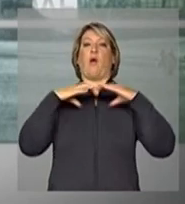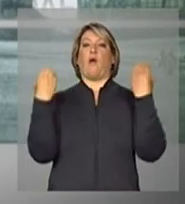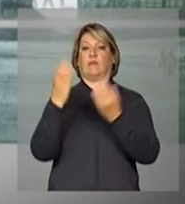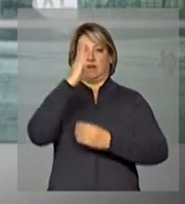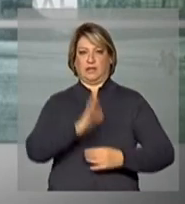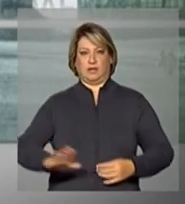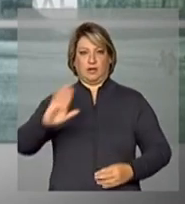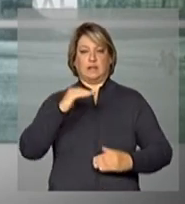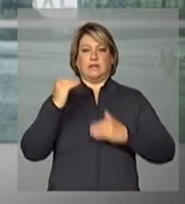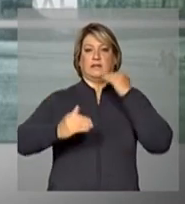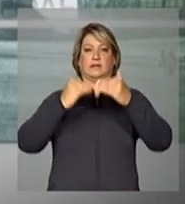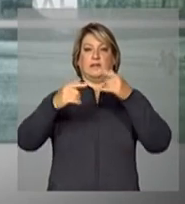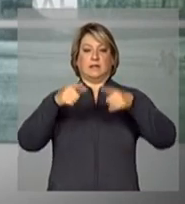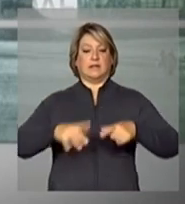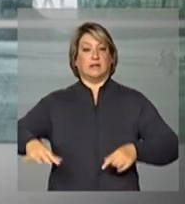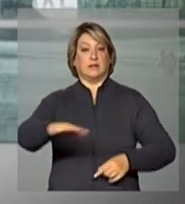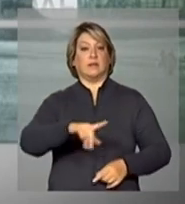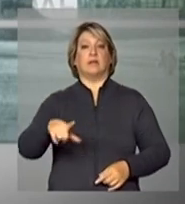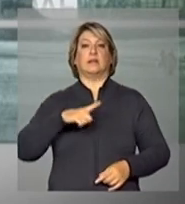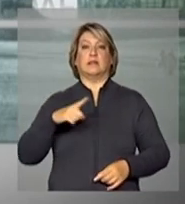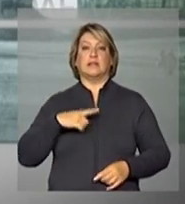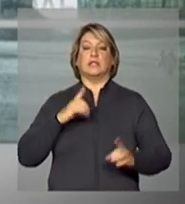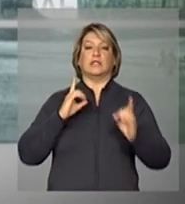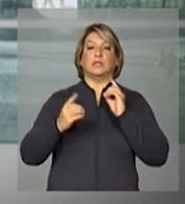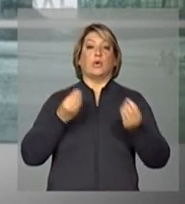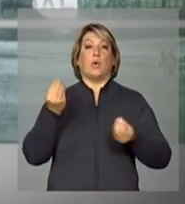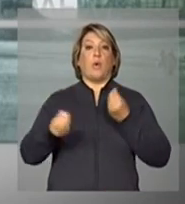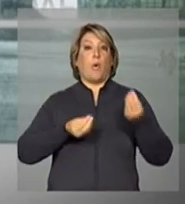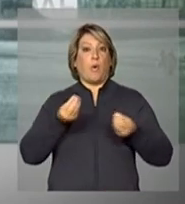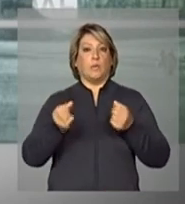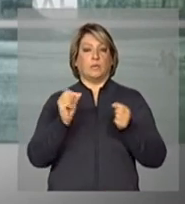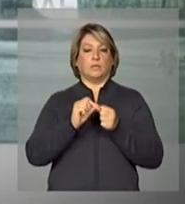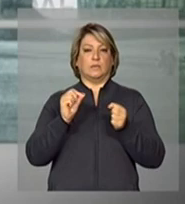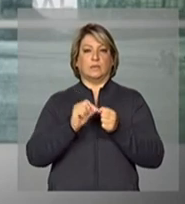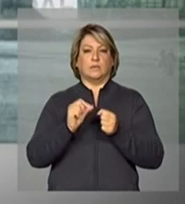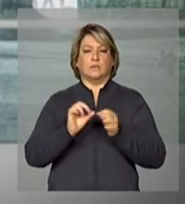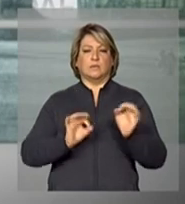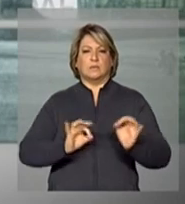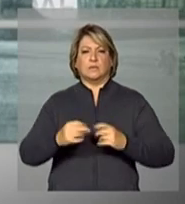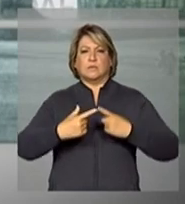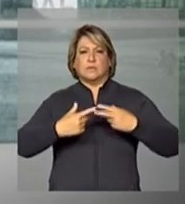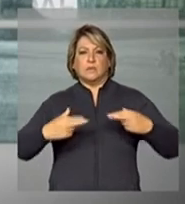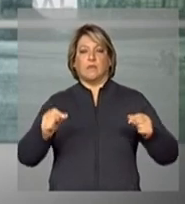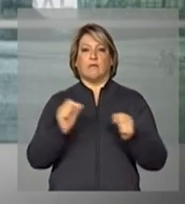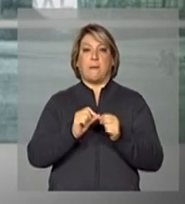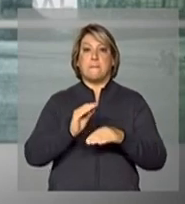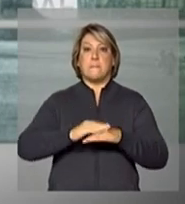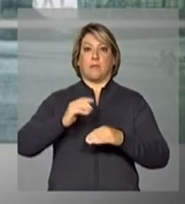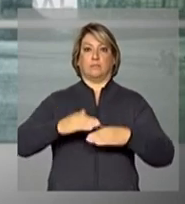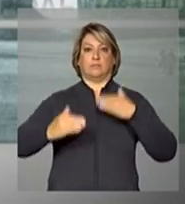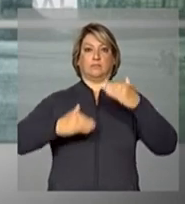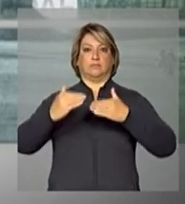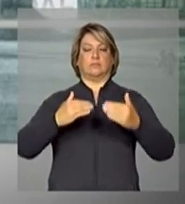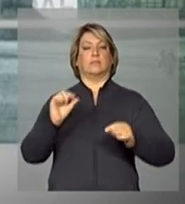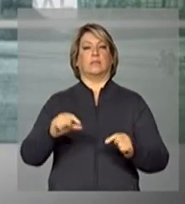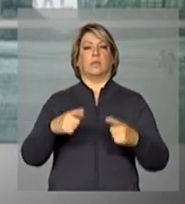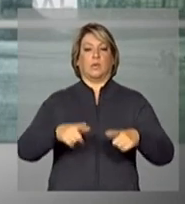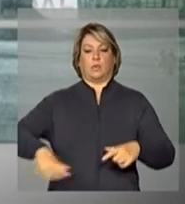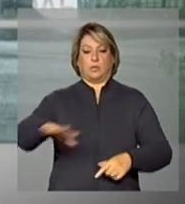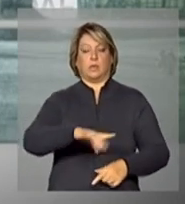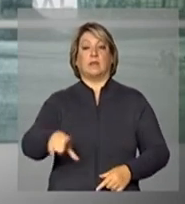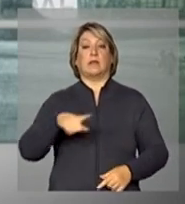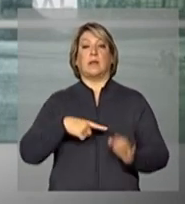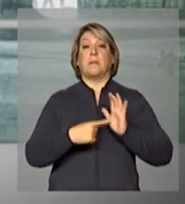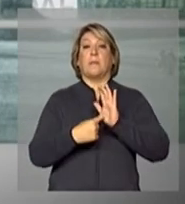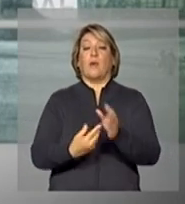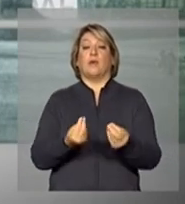desenvolvimento regional que discute a criação de instrumentos para gerar maior dinamismo às regiões que apresentam